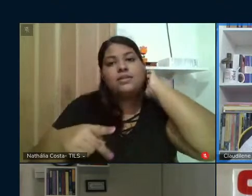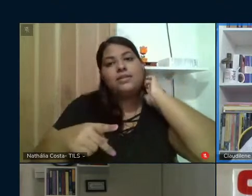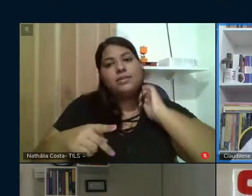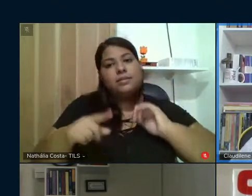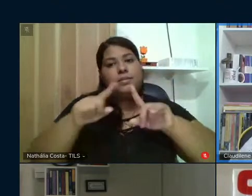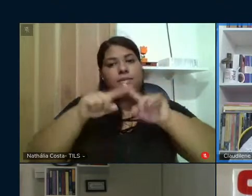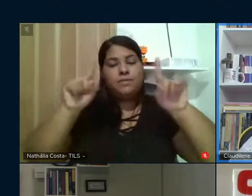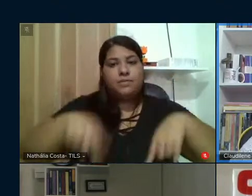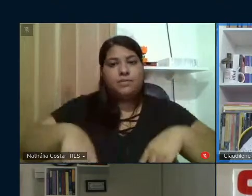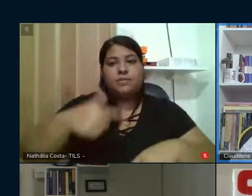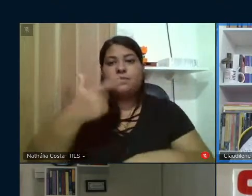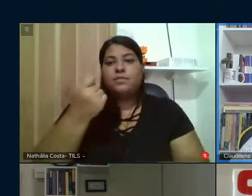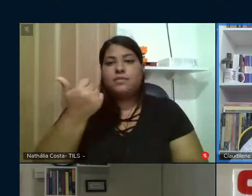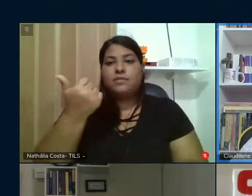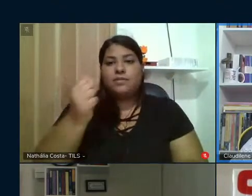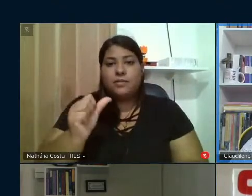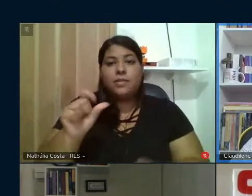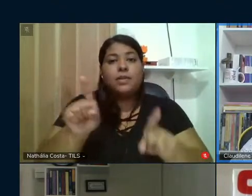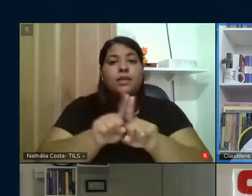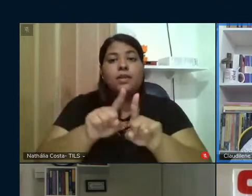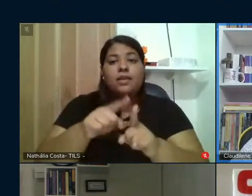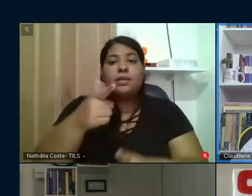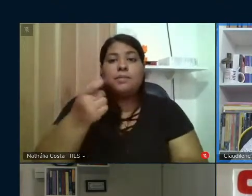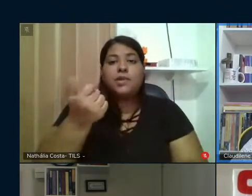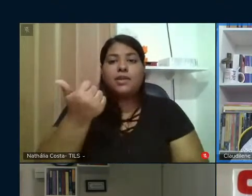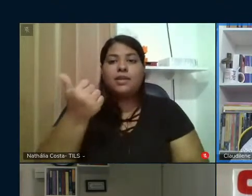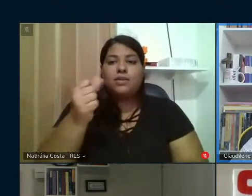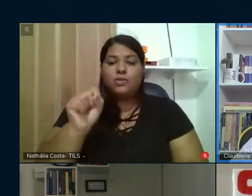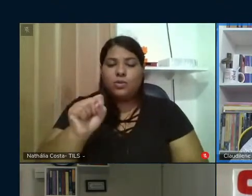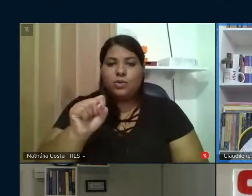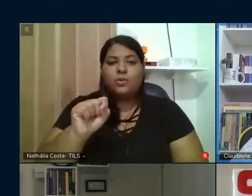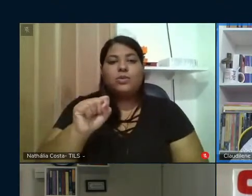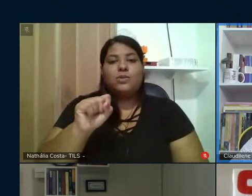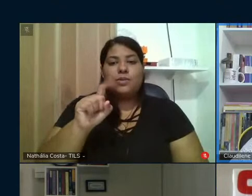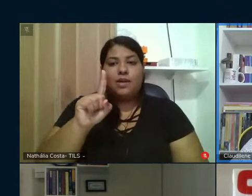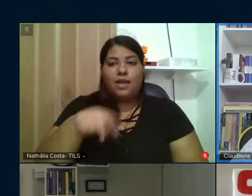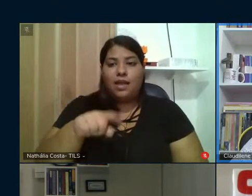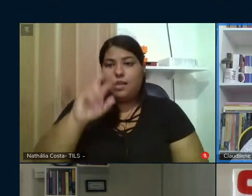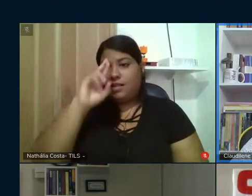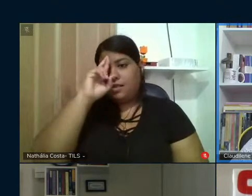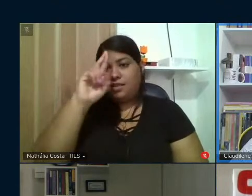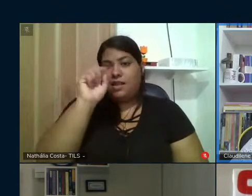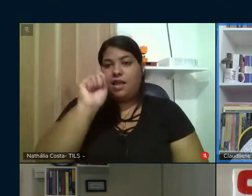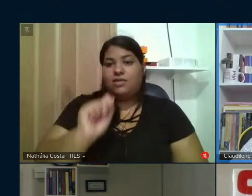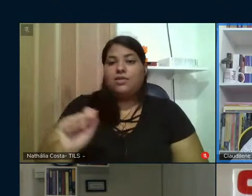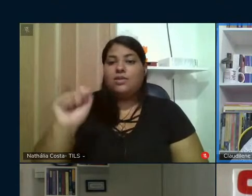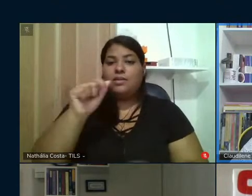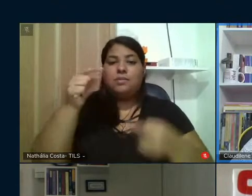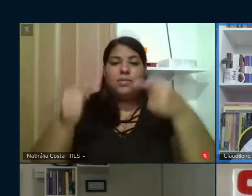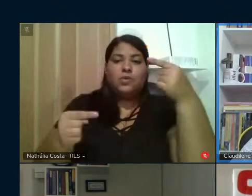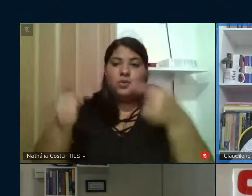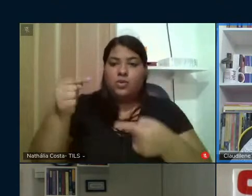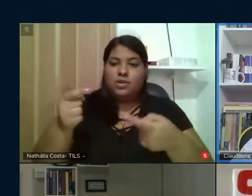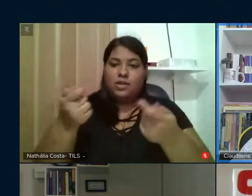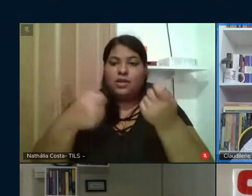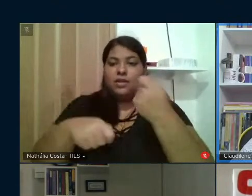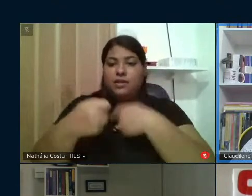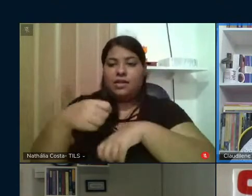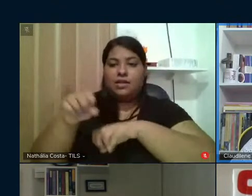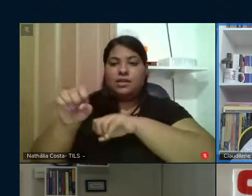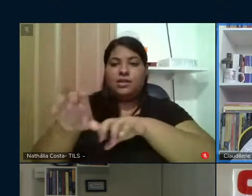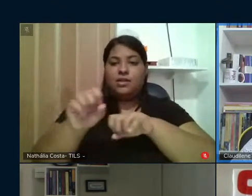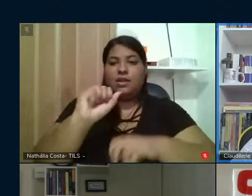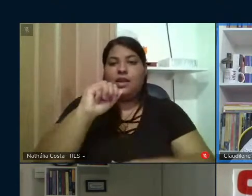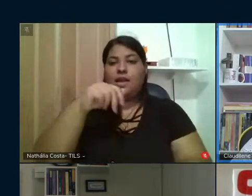2016 e 2018, foi diretor estadual da Associação Nacional de Política e Administração da Educação a